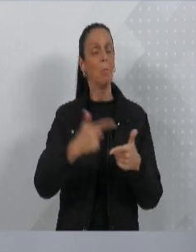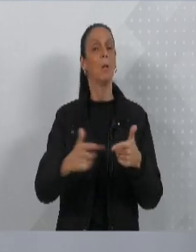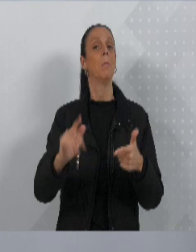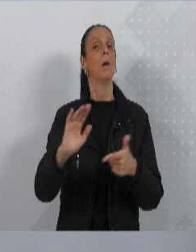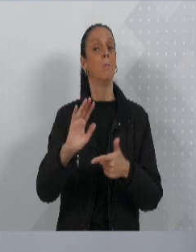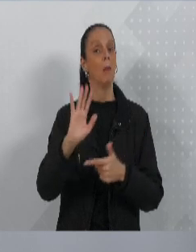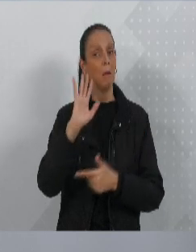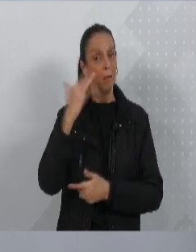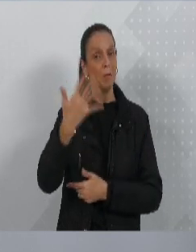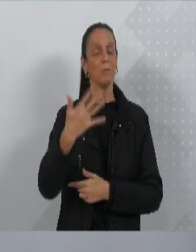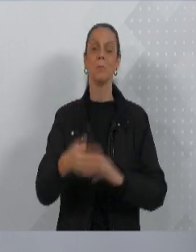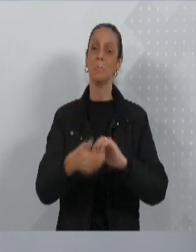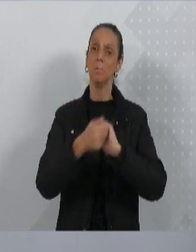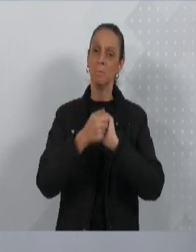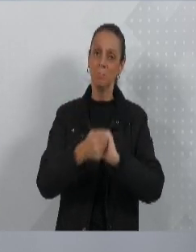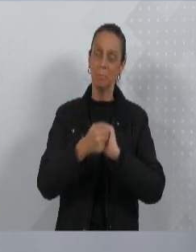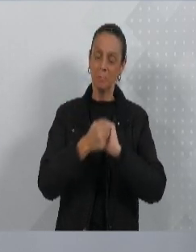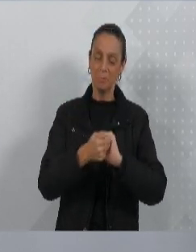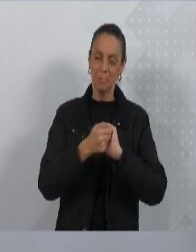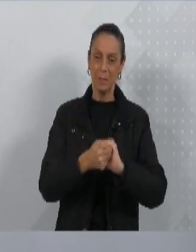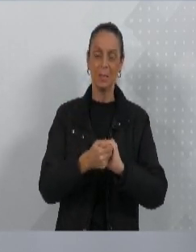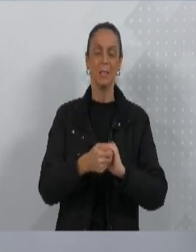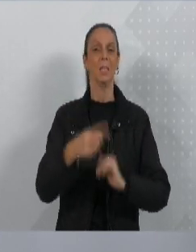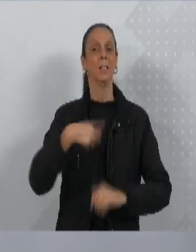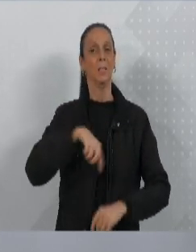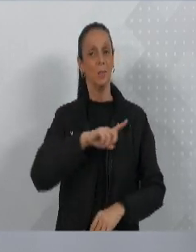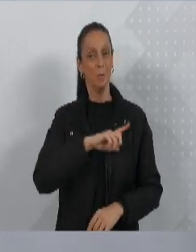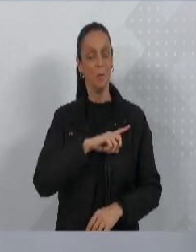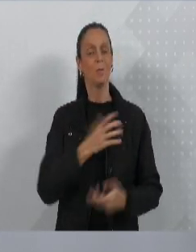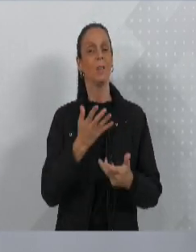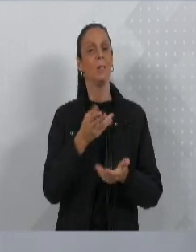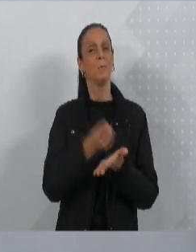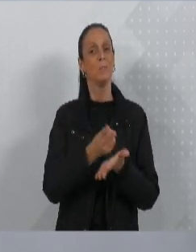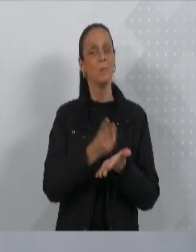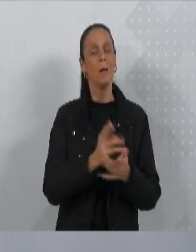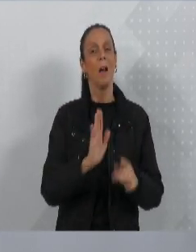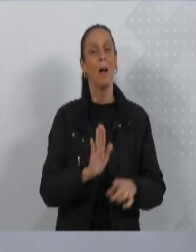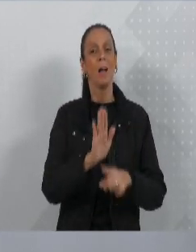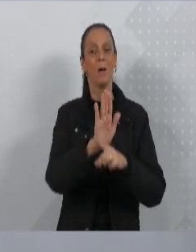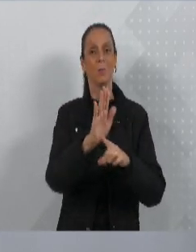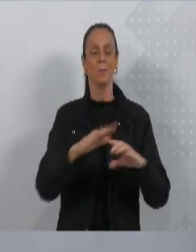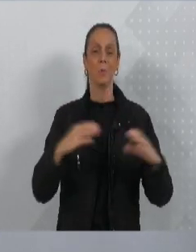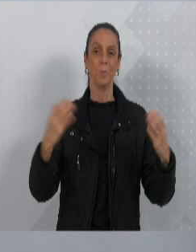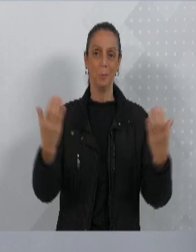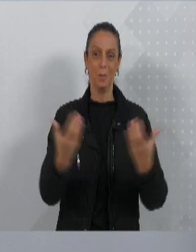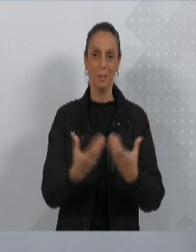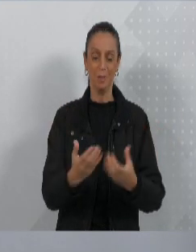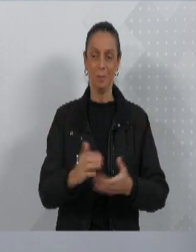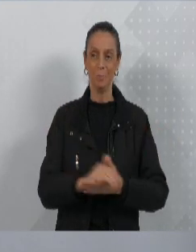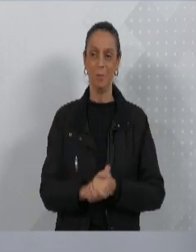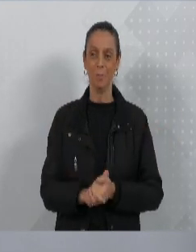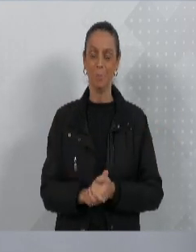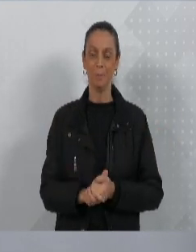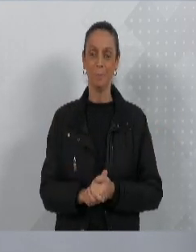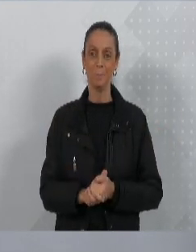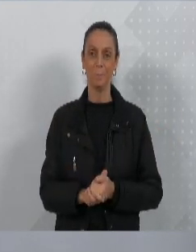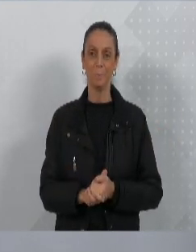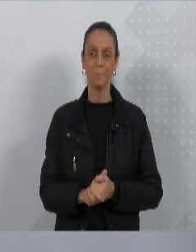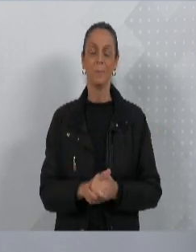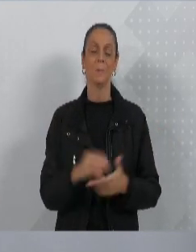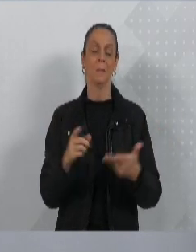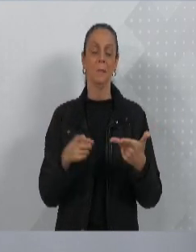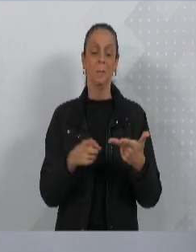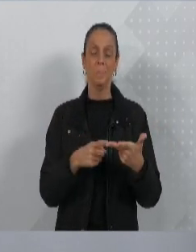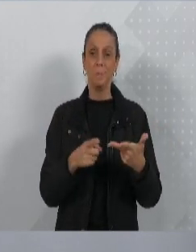parabeniza também, nos colocamos sempre à disposição aí da comunidade de Blumenau. Da mesma forma, gente tem